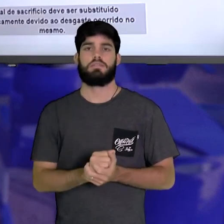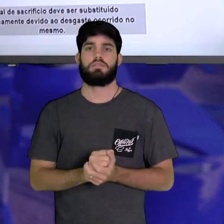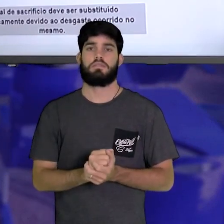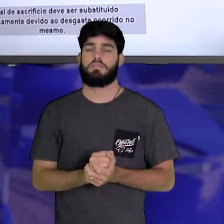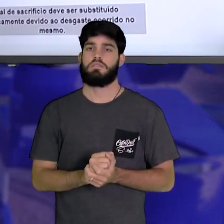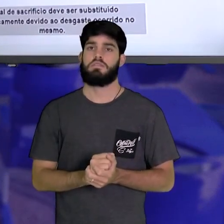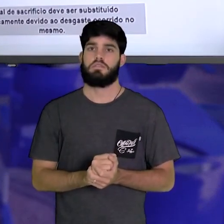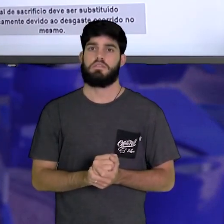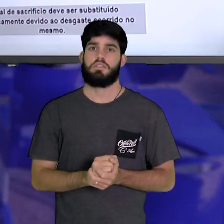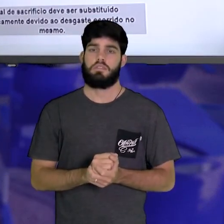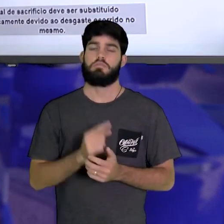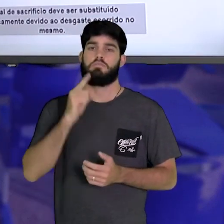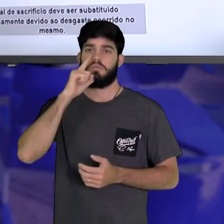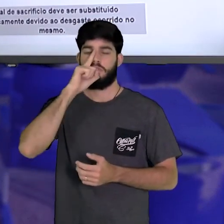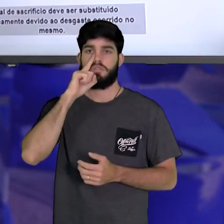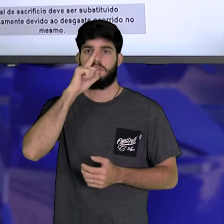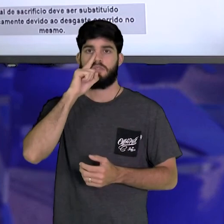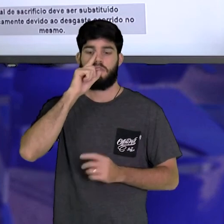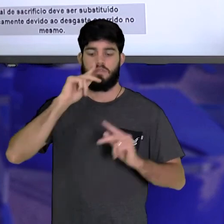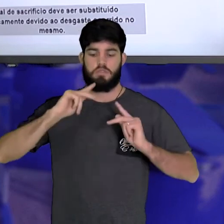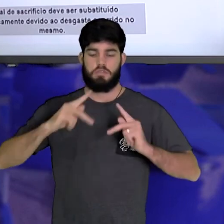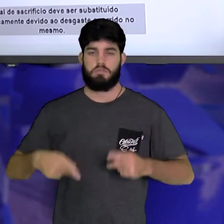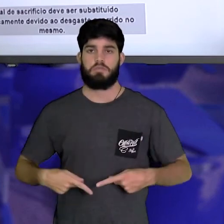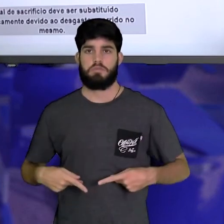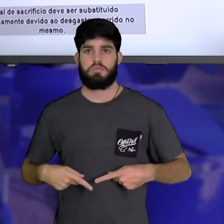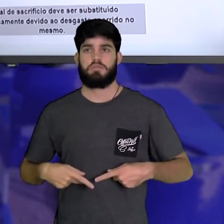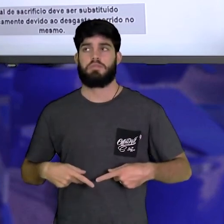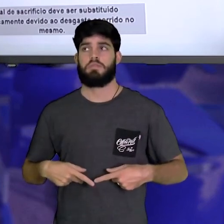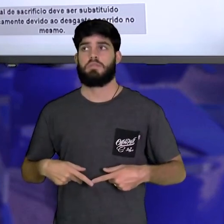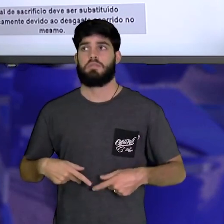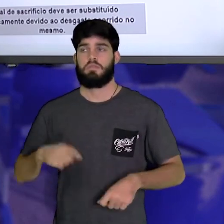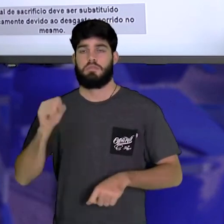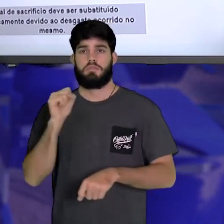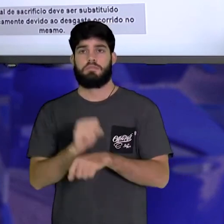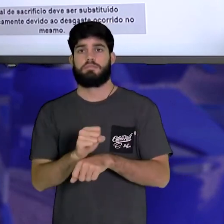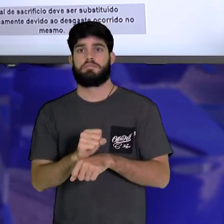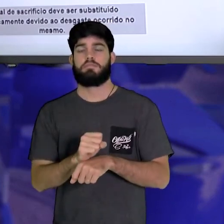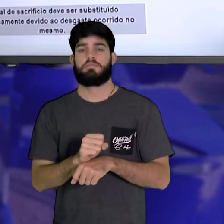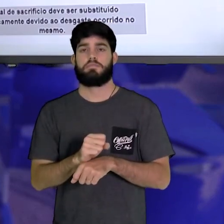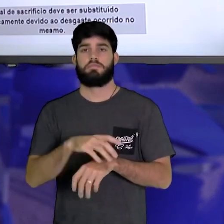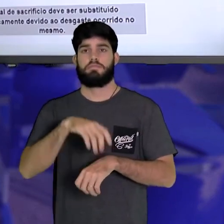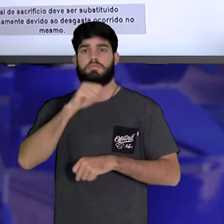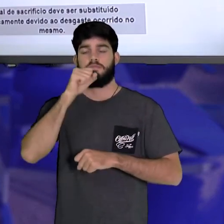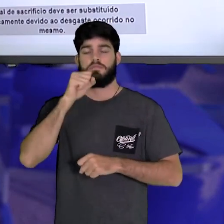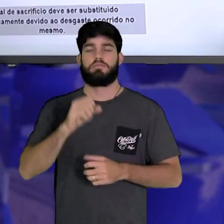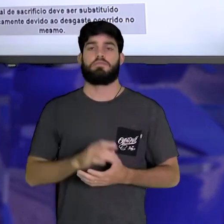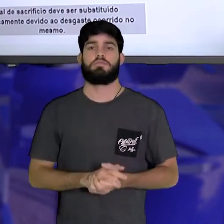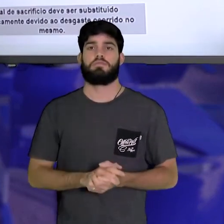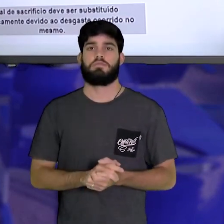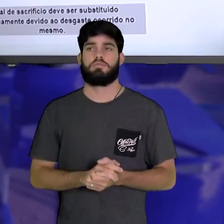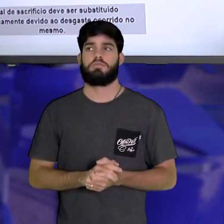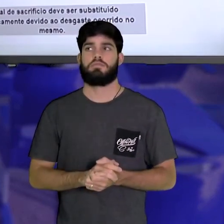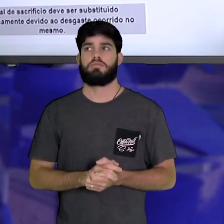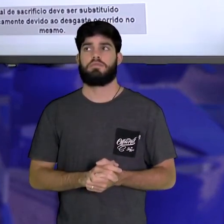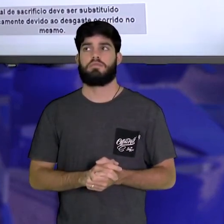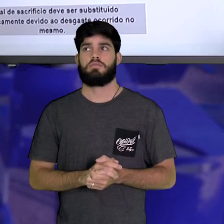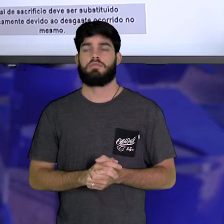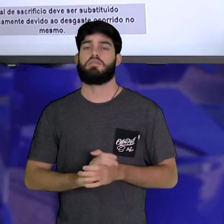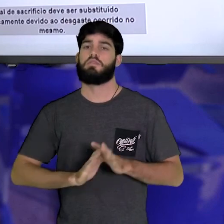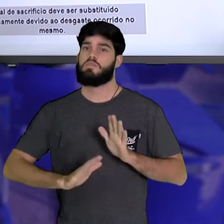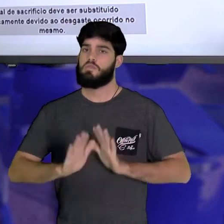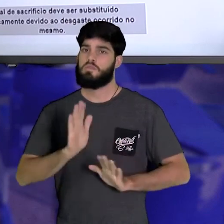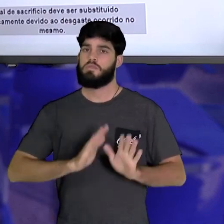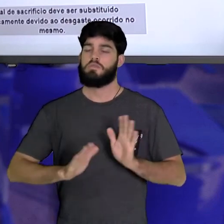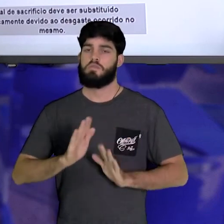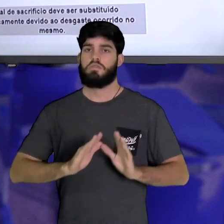muito danosa ao ser humano. Ela paralisa as vias respiratórias. Uma bactéria anaeróbica, cuidado com